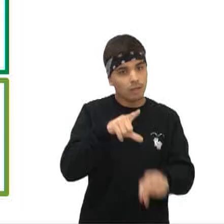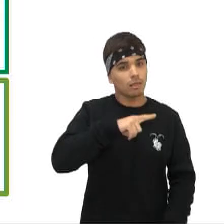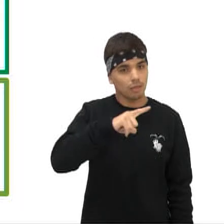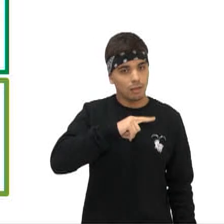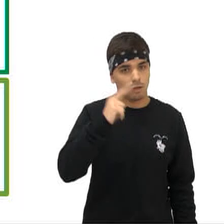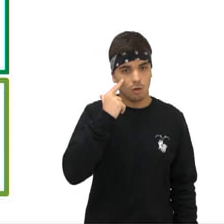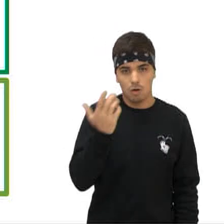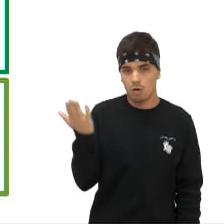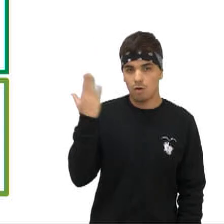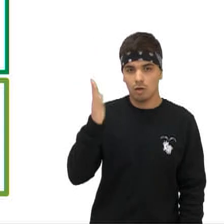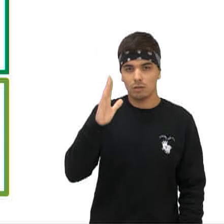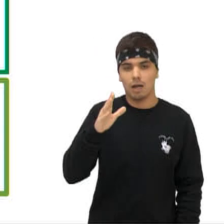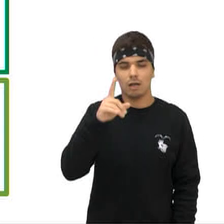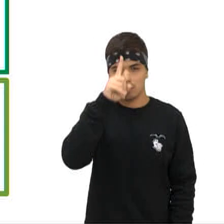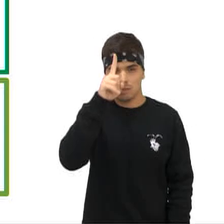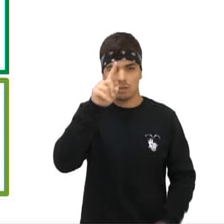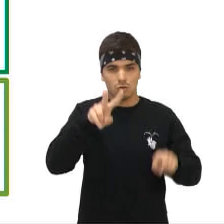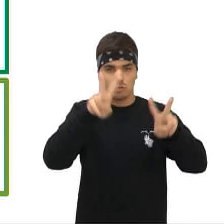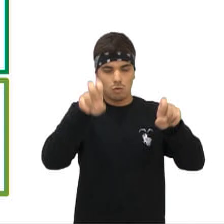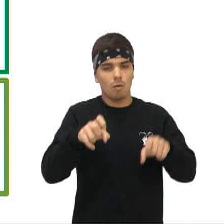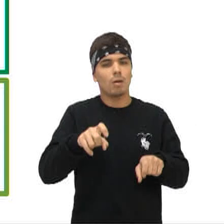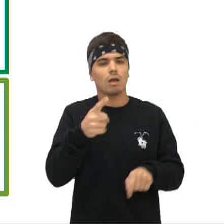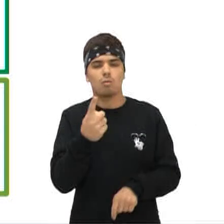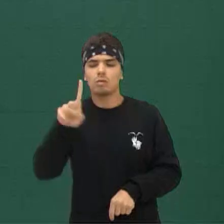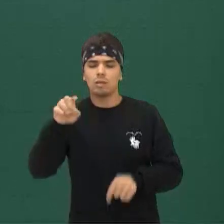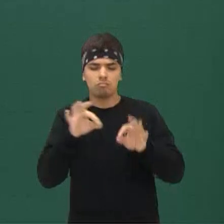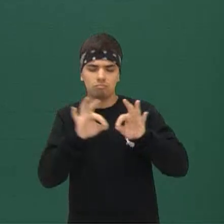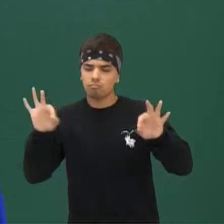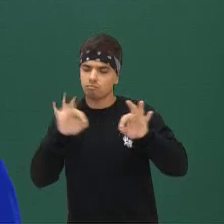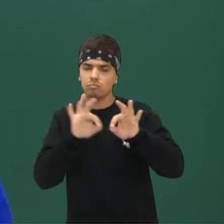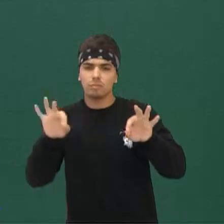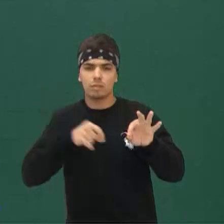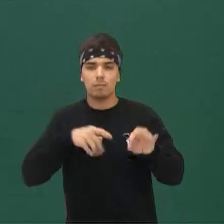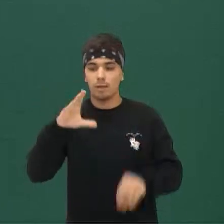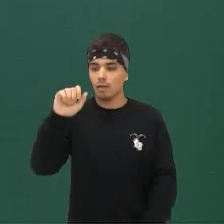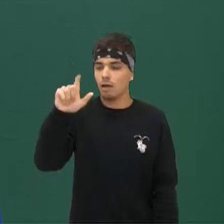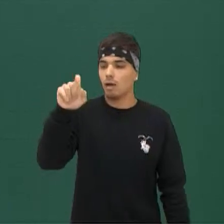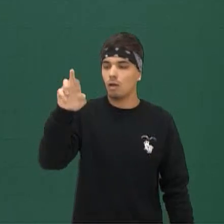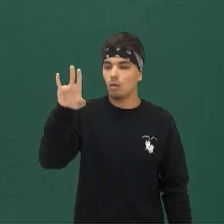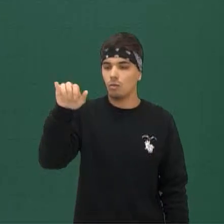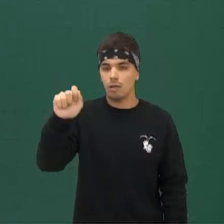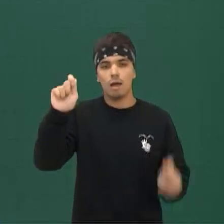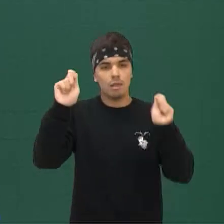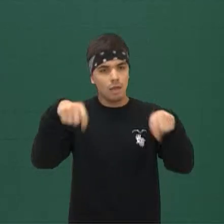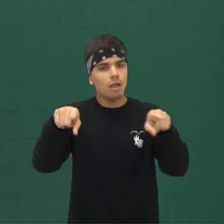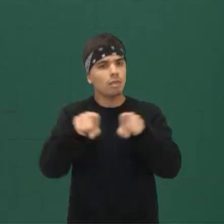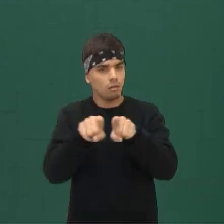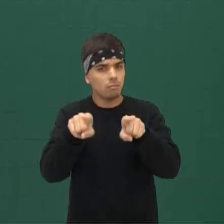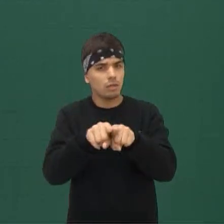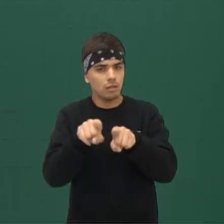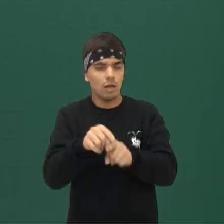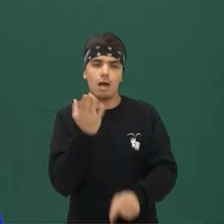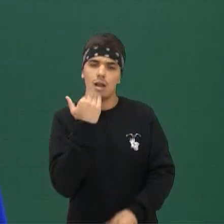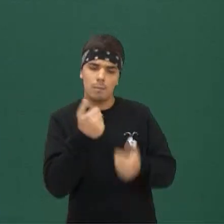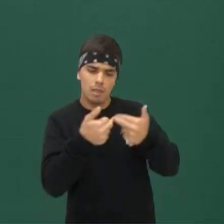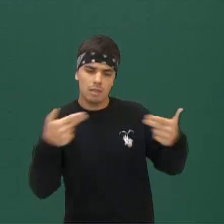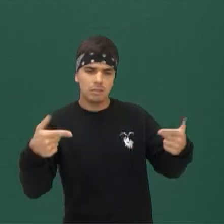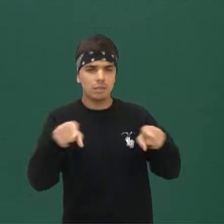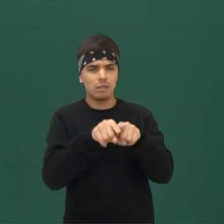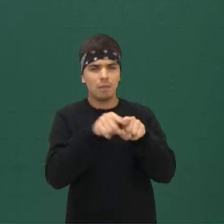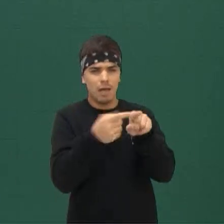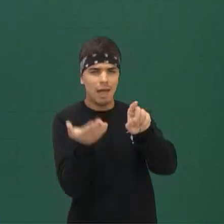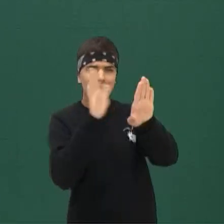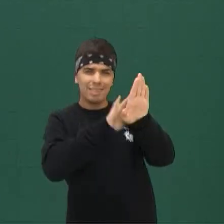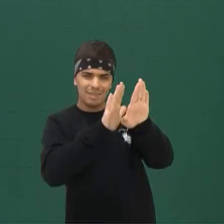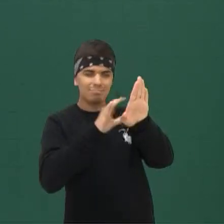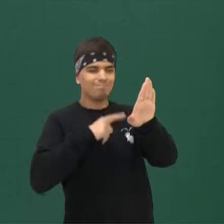como eu disse pra vocês A ideia das unidades de medida Lembrando que caloria também pode ser definida como unidade de energia Tanto que a alimentação que você tem nos rótulos